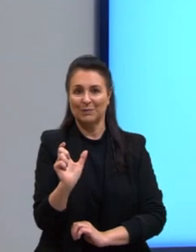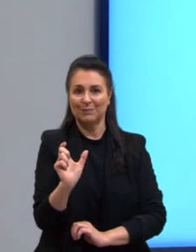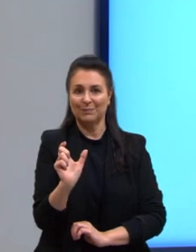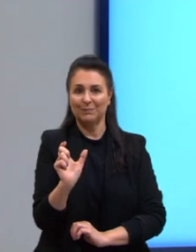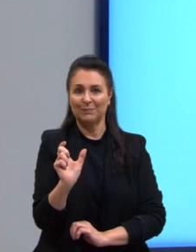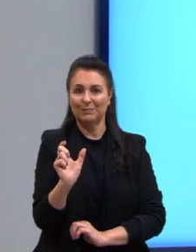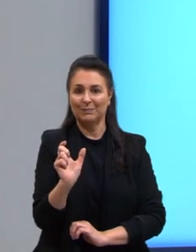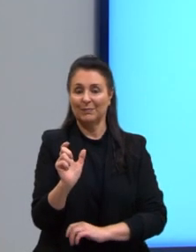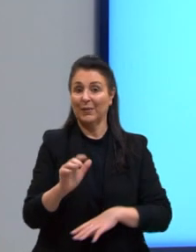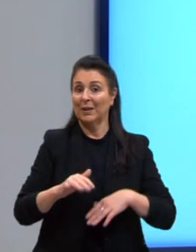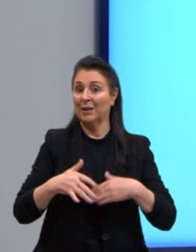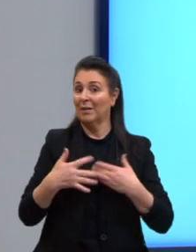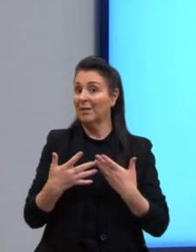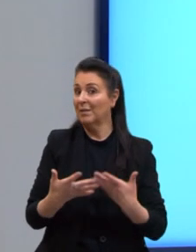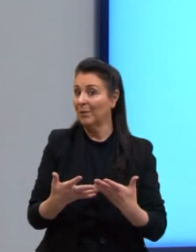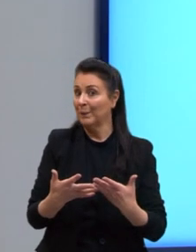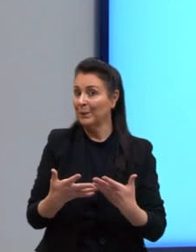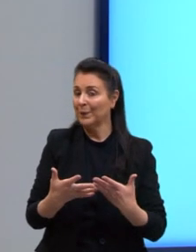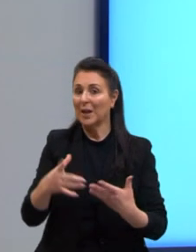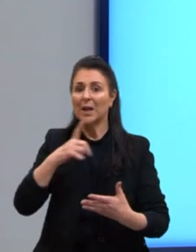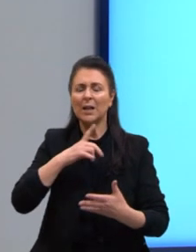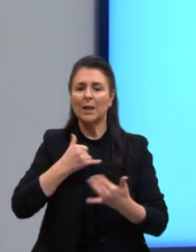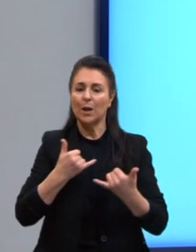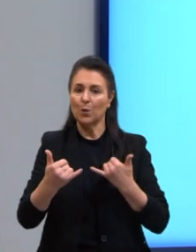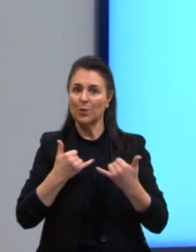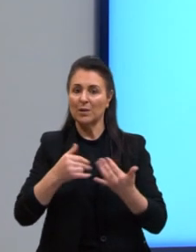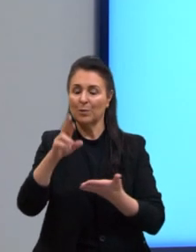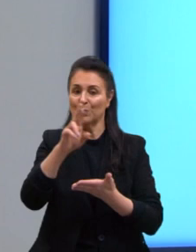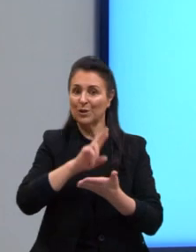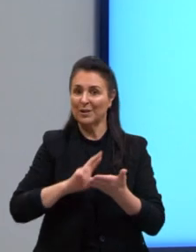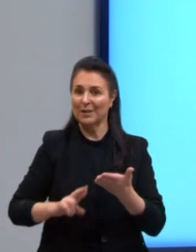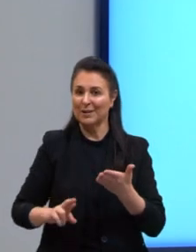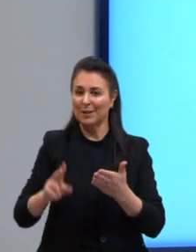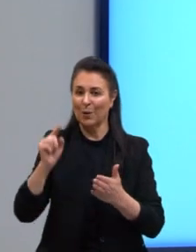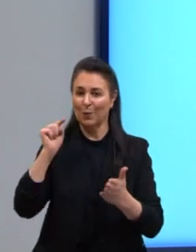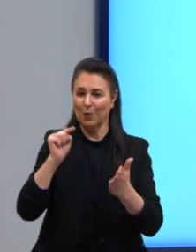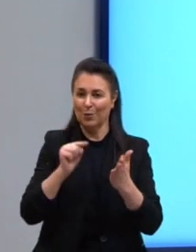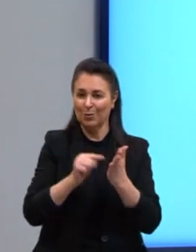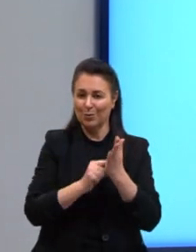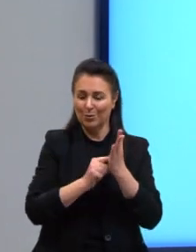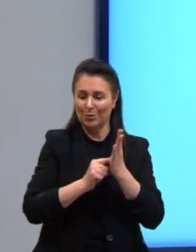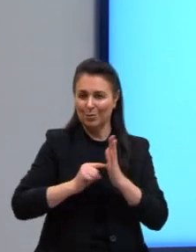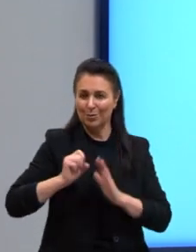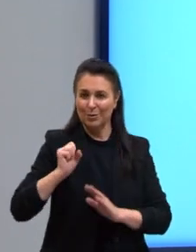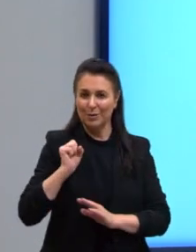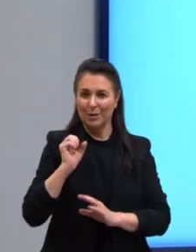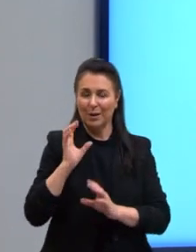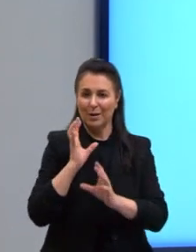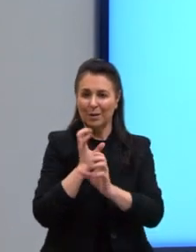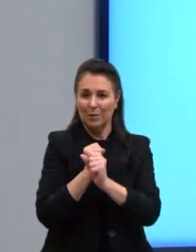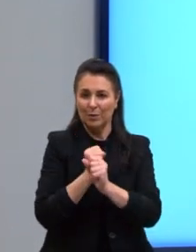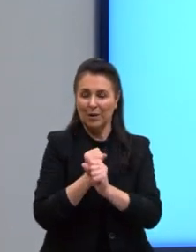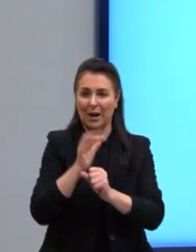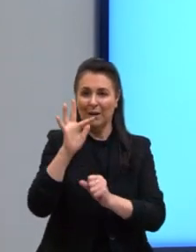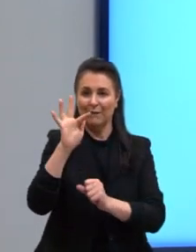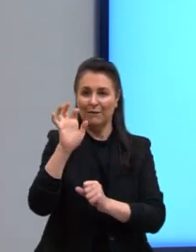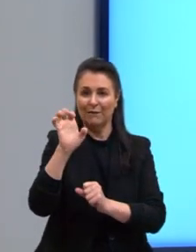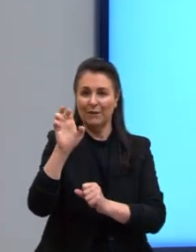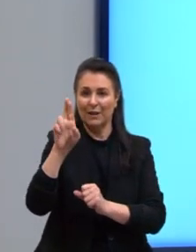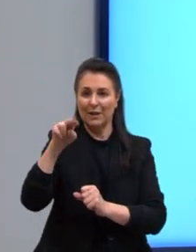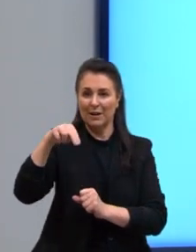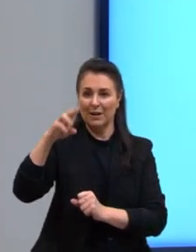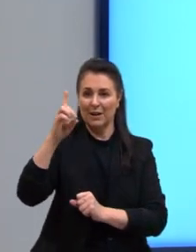é claro, eu tenho aqui um exemplo de redação nota mil, da Fernanda Quaresma, de